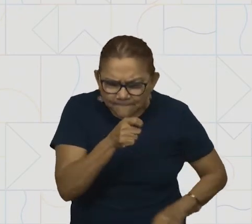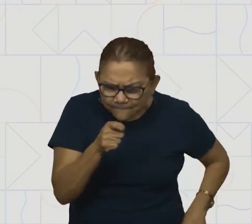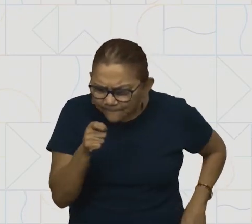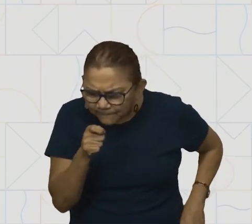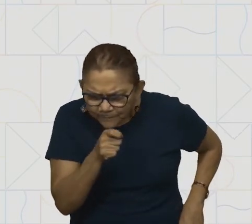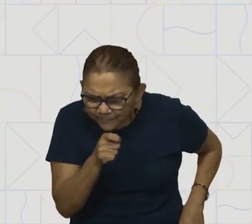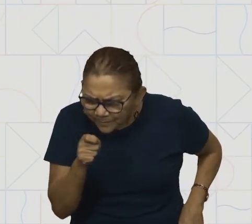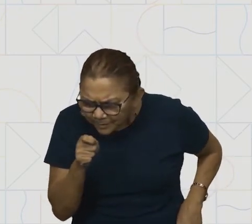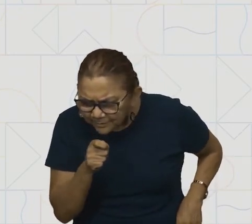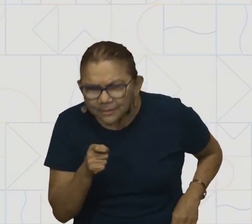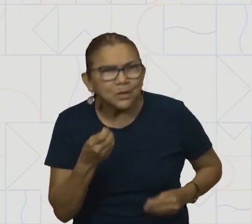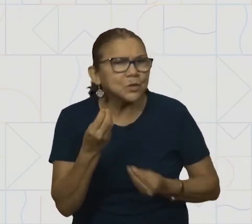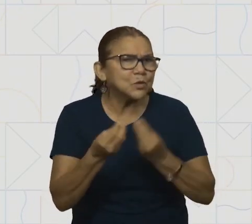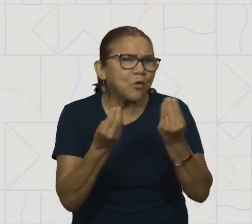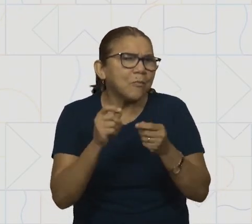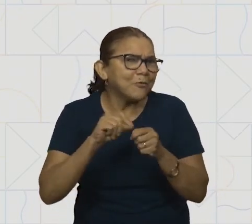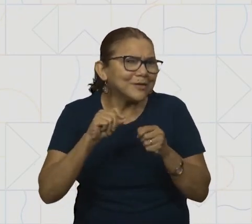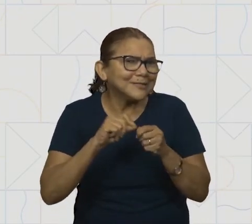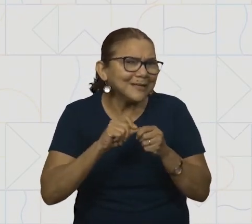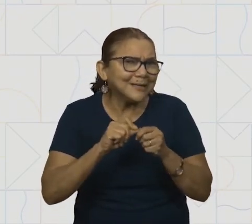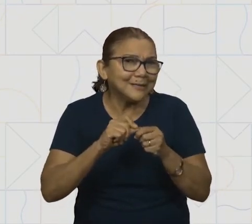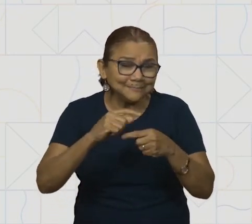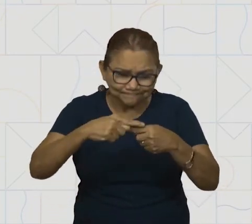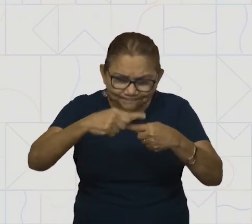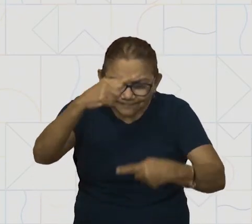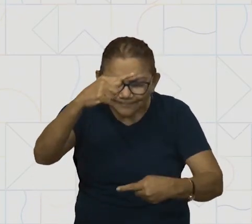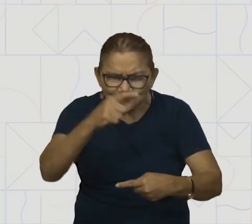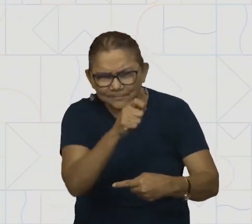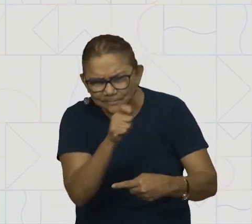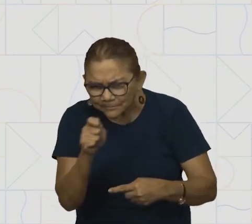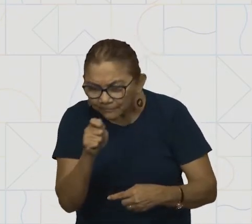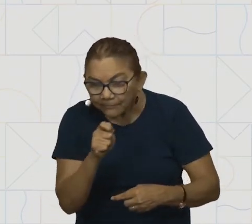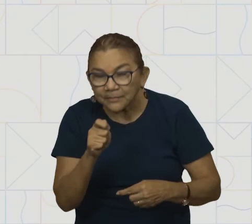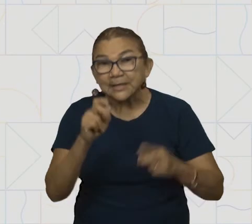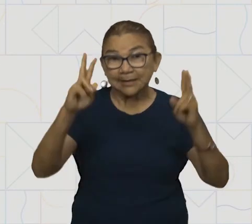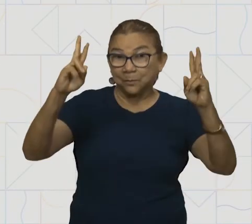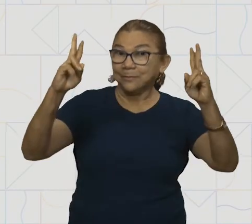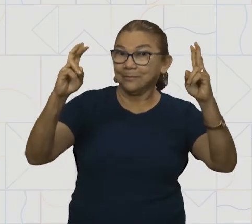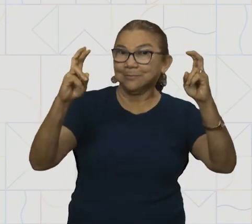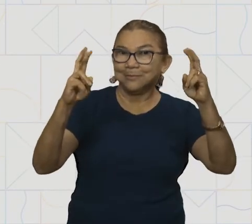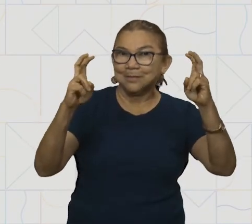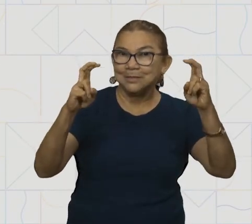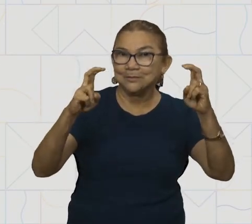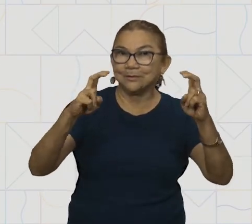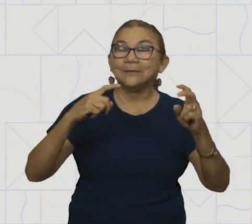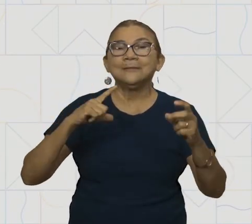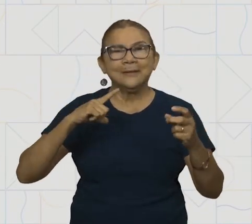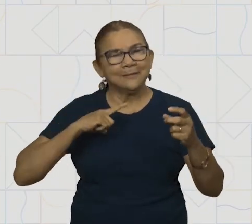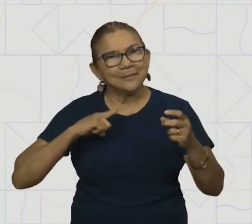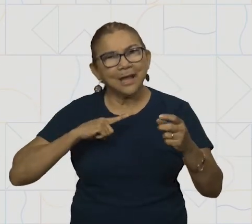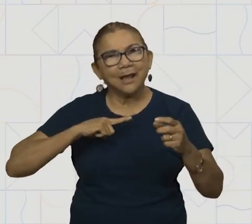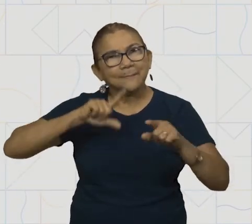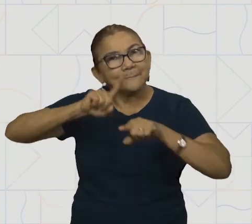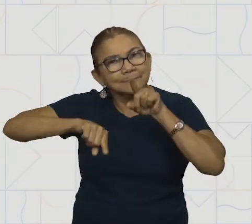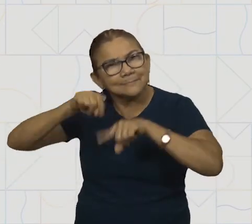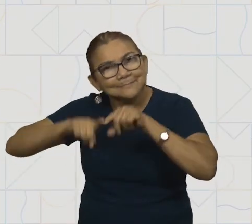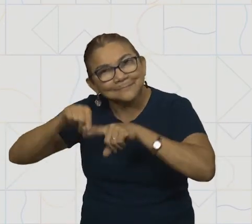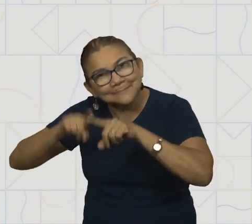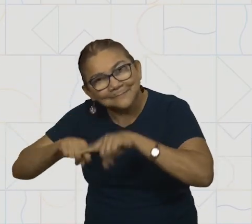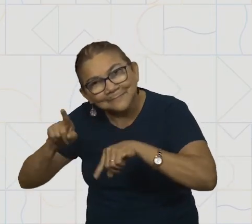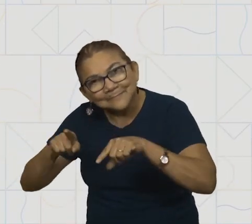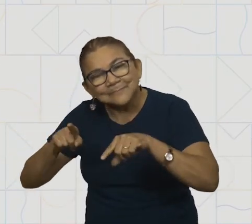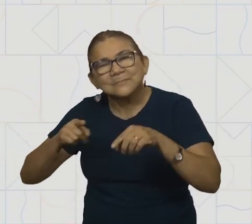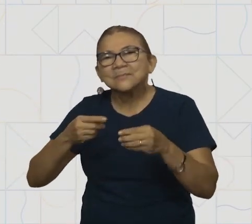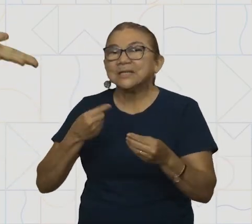nossa estrutura. Lembra de como fazer a receita? Nós temos o título, os ingredientes e o modo de fazer. Não se